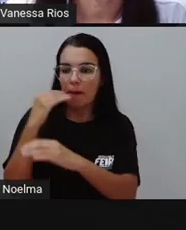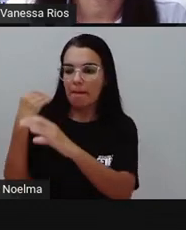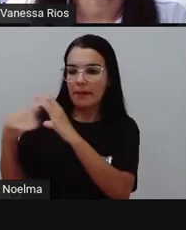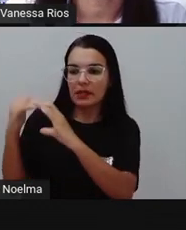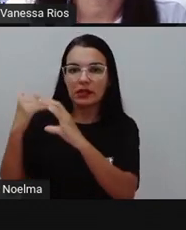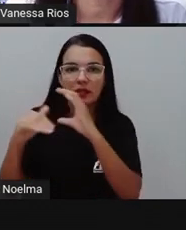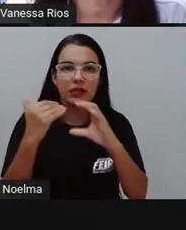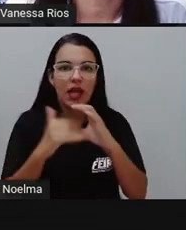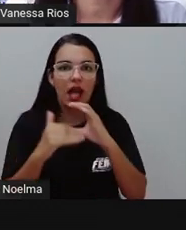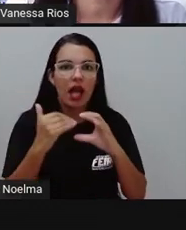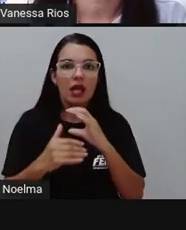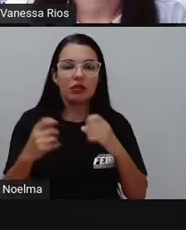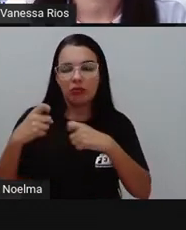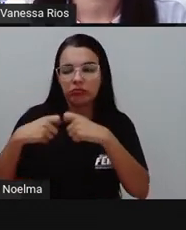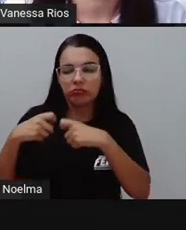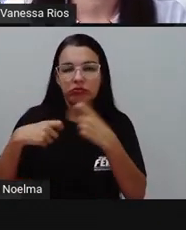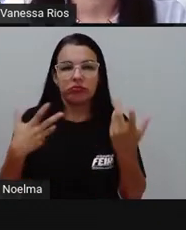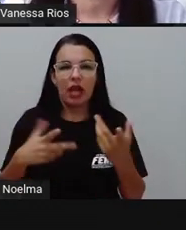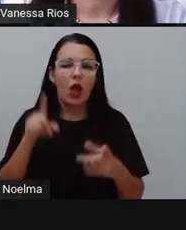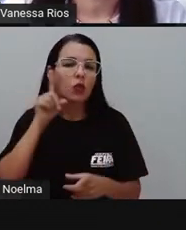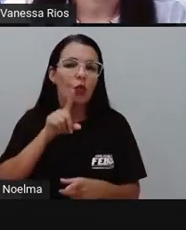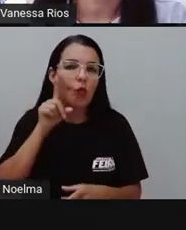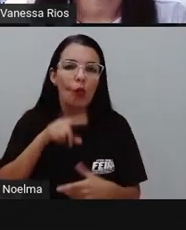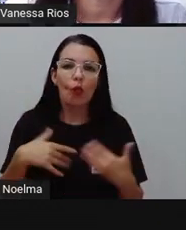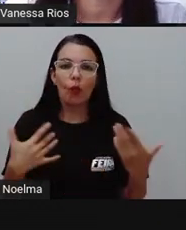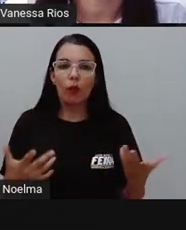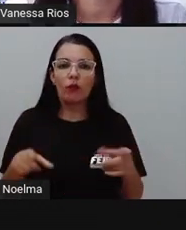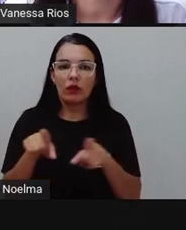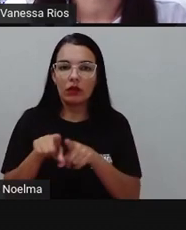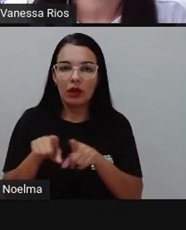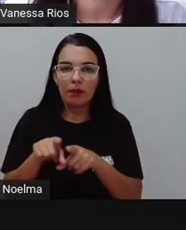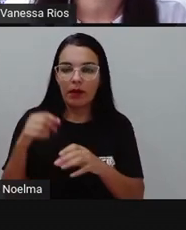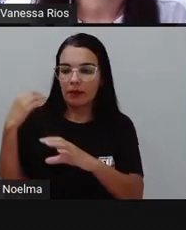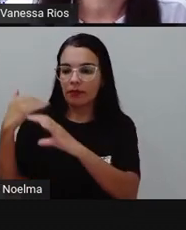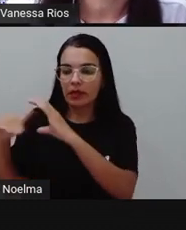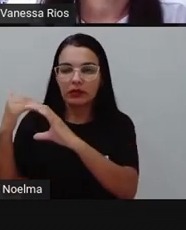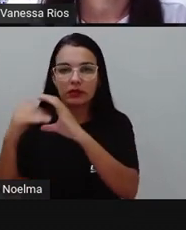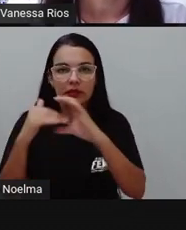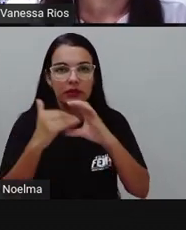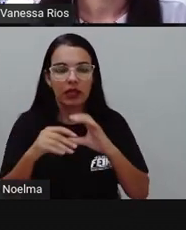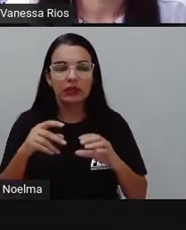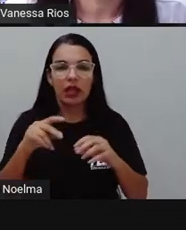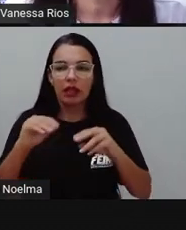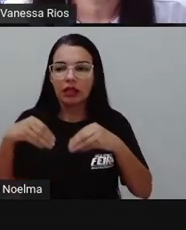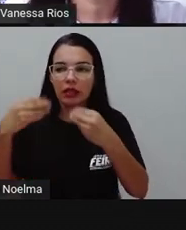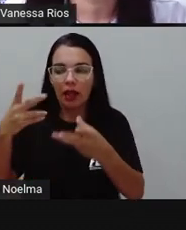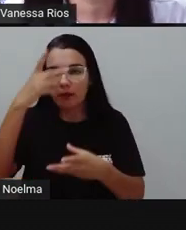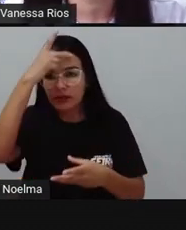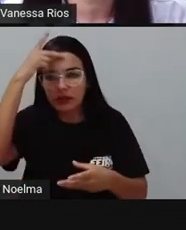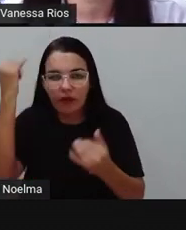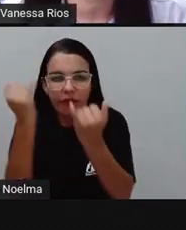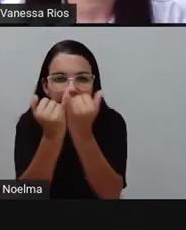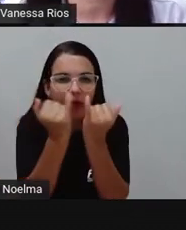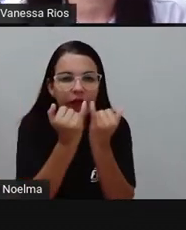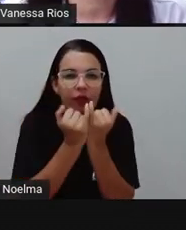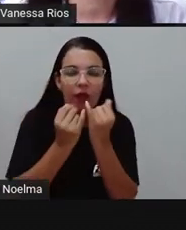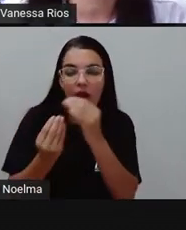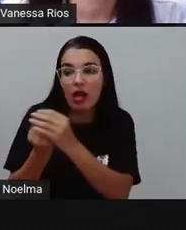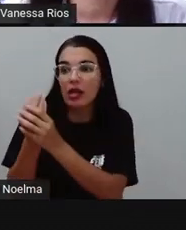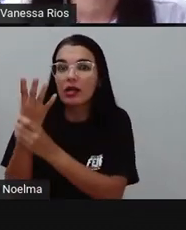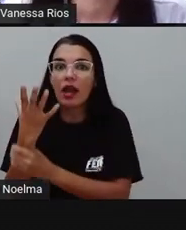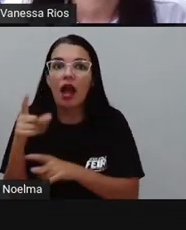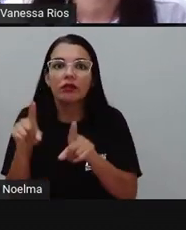ou adulterar fotos e dados pessoais que resultem em sofrimento. Ou com o intuito de criar